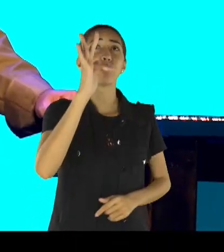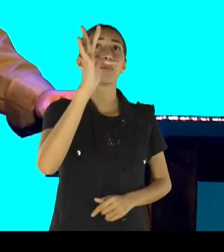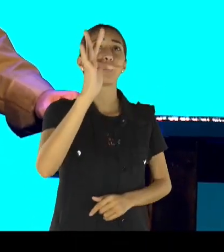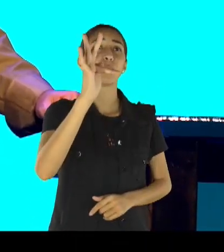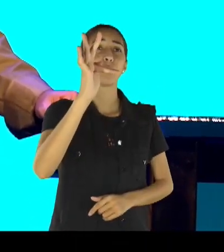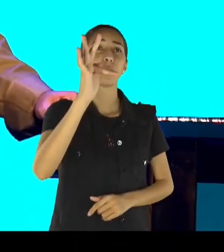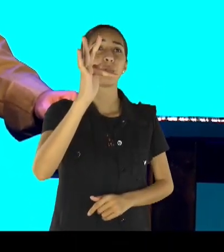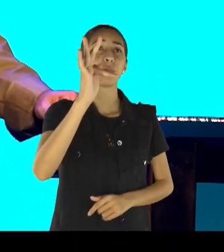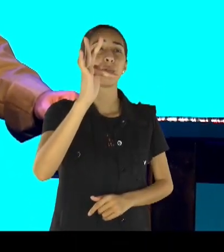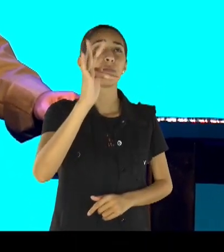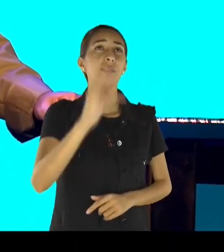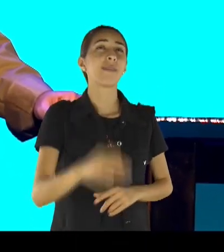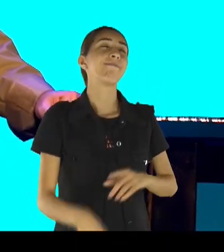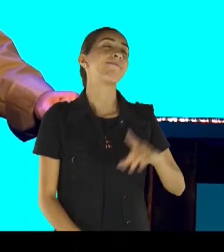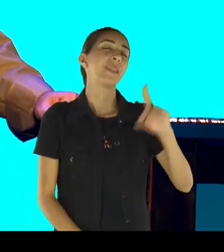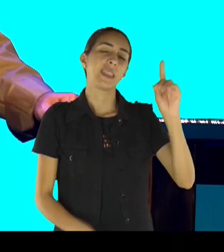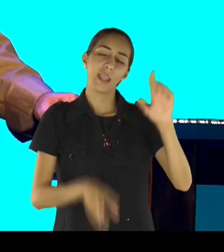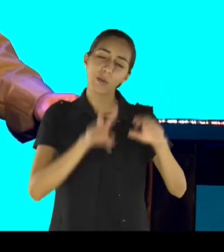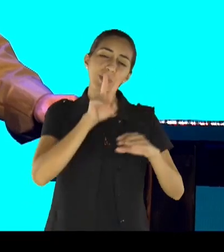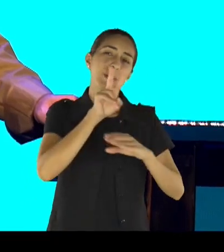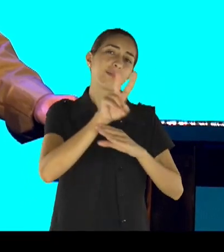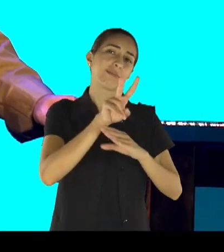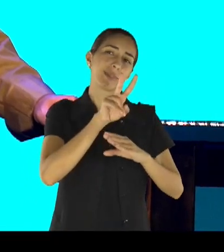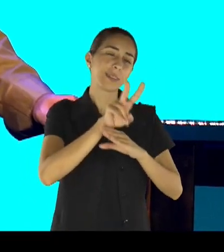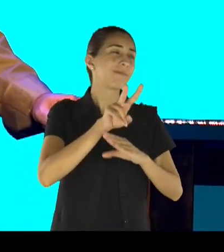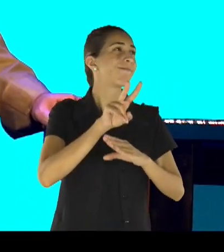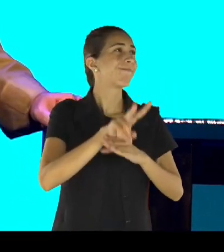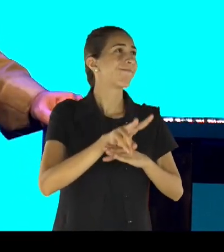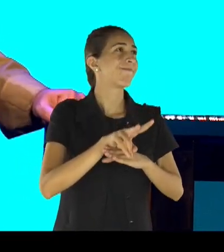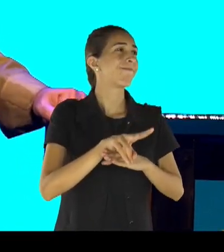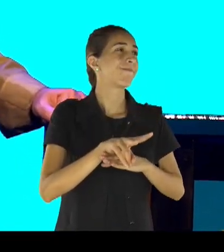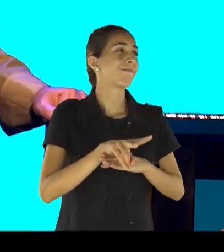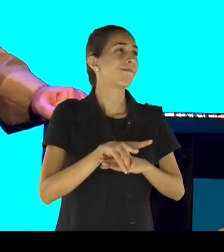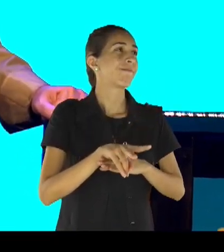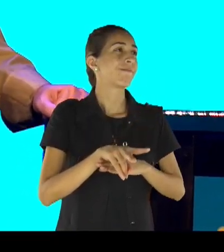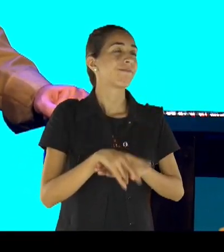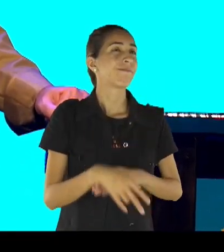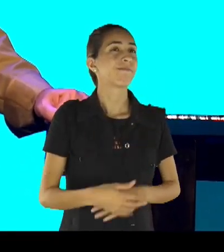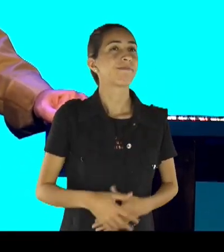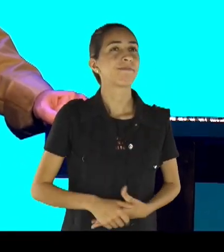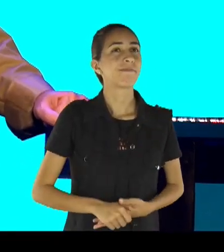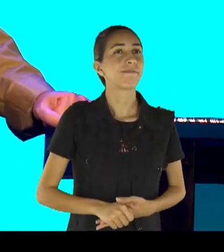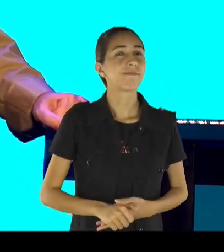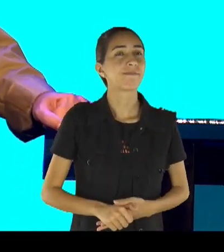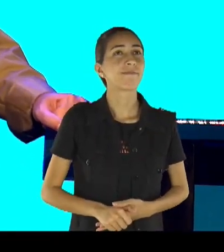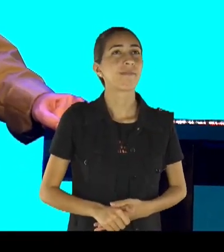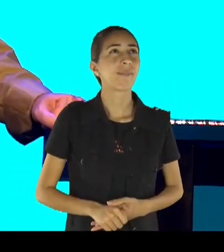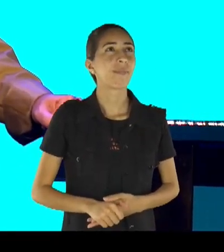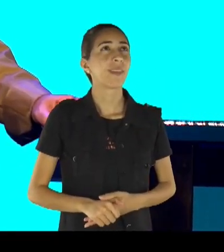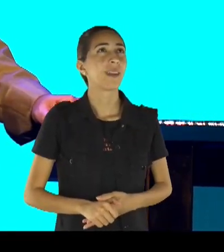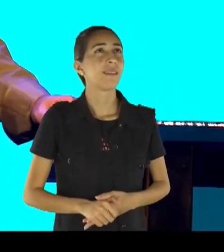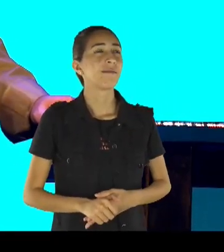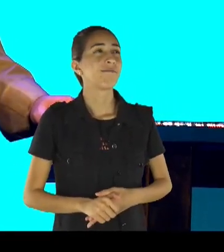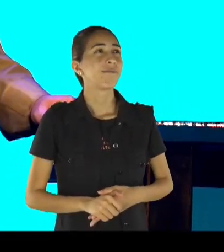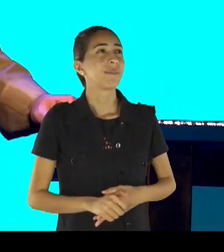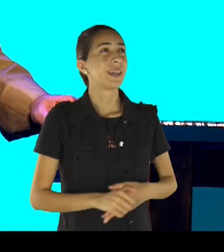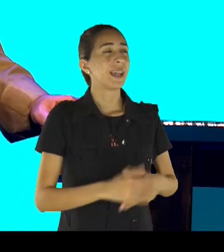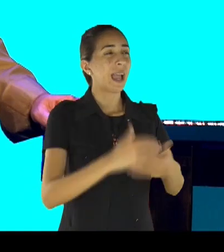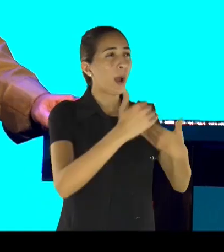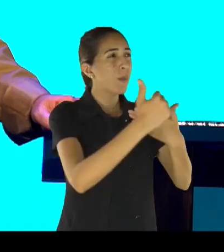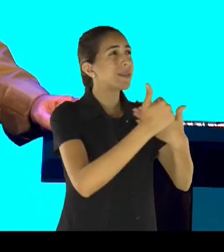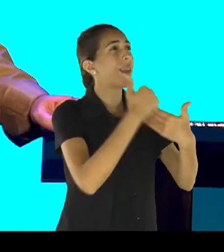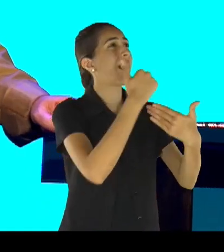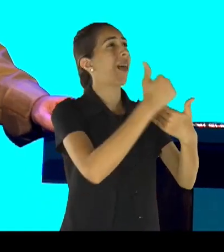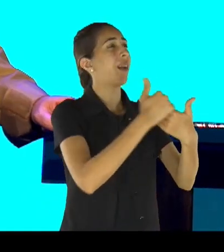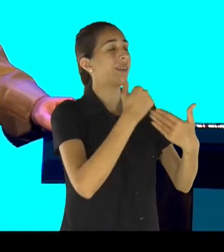e Ele vai cuidar de você, e Ele vai estar com você, e Ele vai te orientar, e